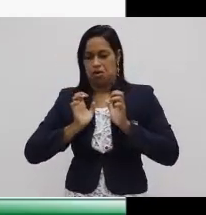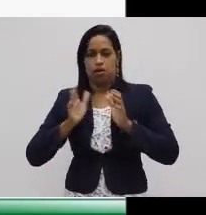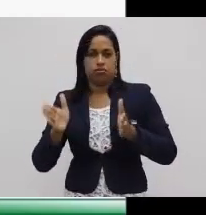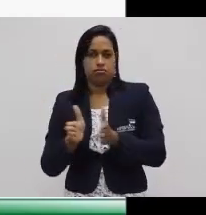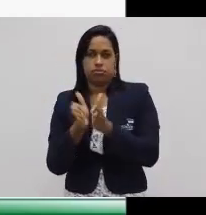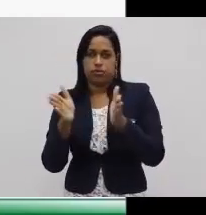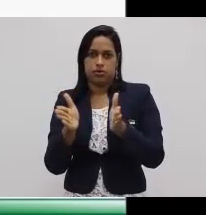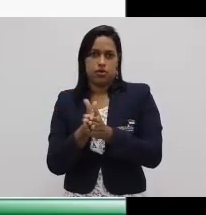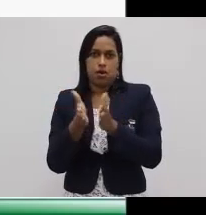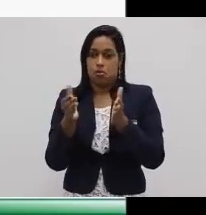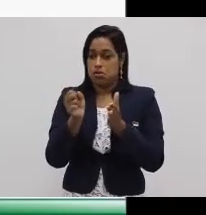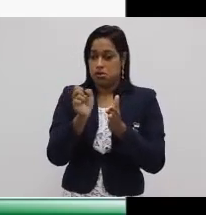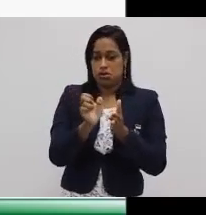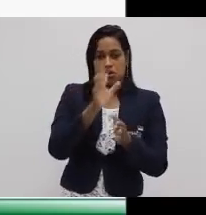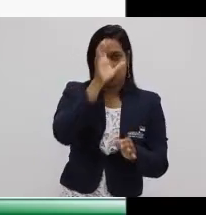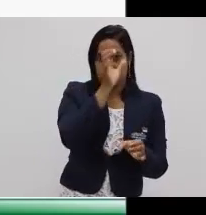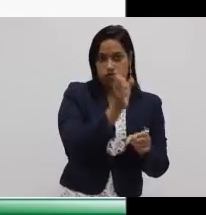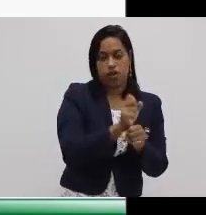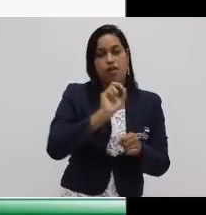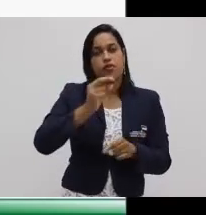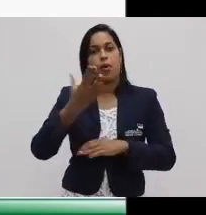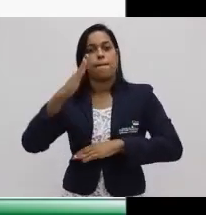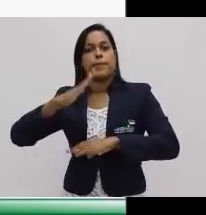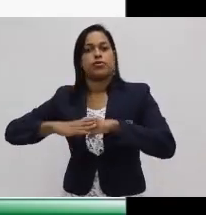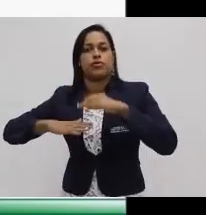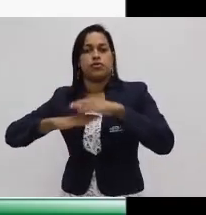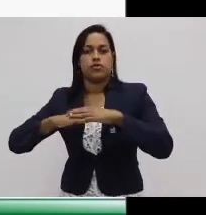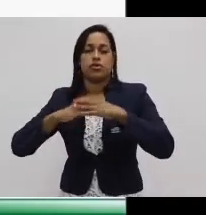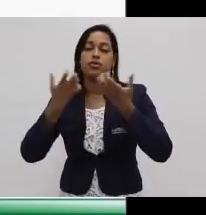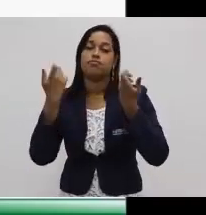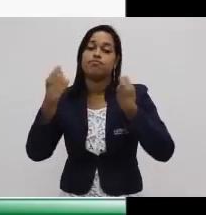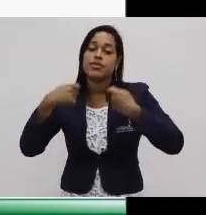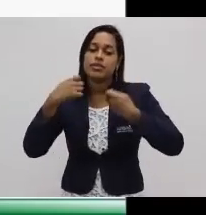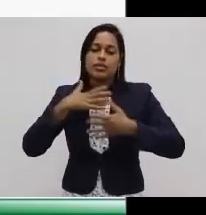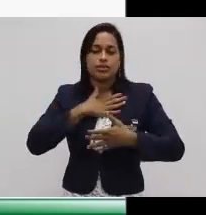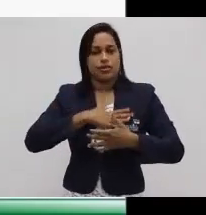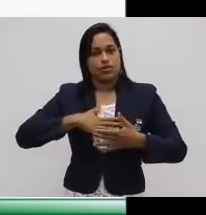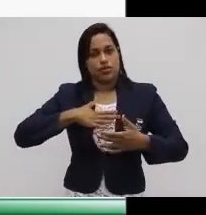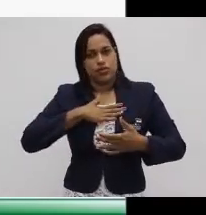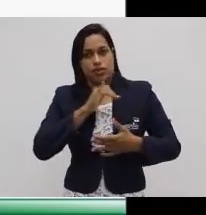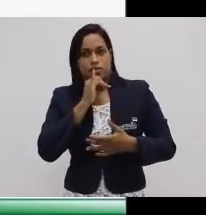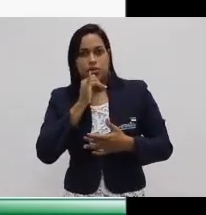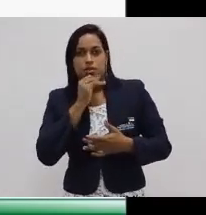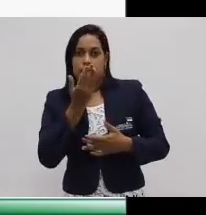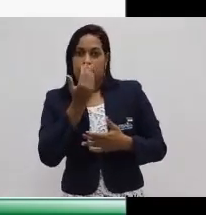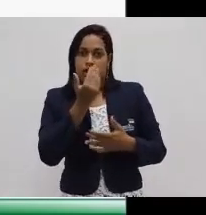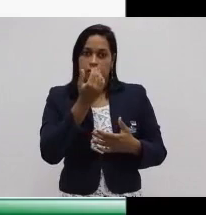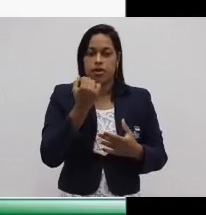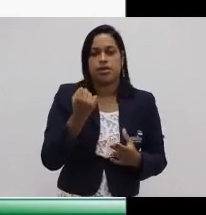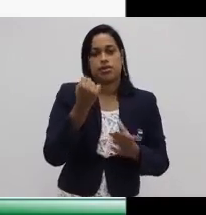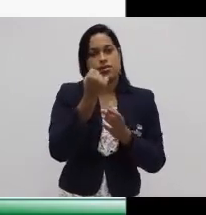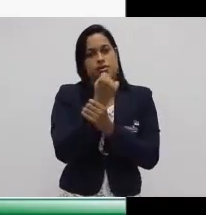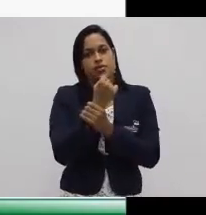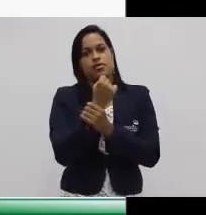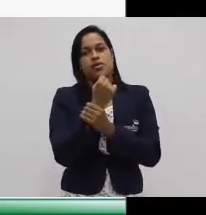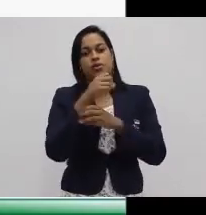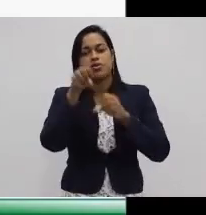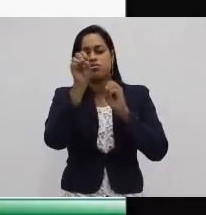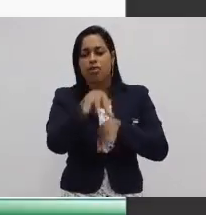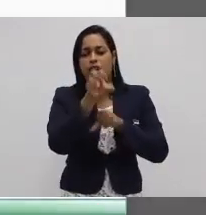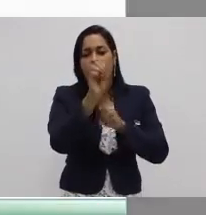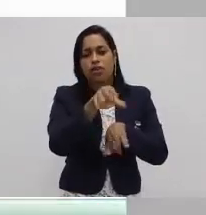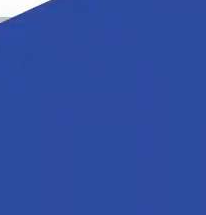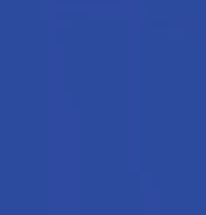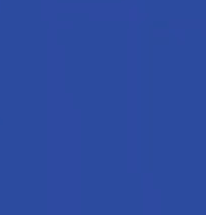proprietárias ou empregadas, estejam satisfeitas com educação, alimentação, segurança, do